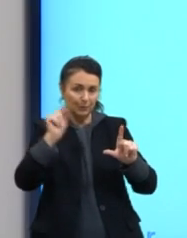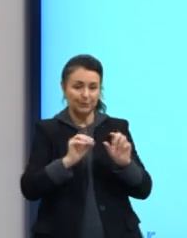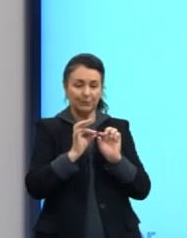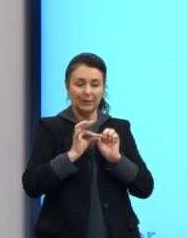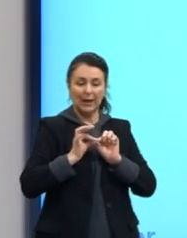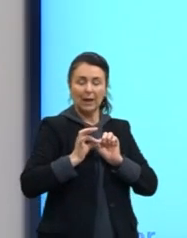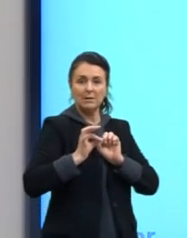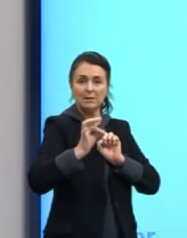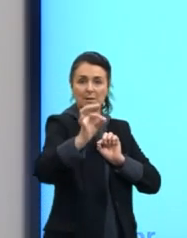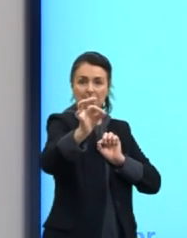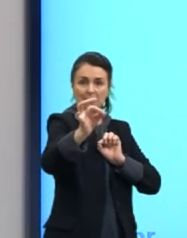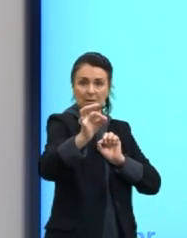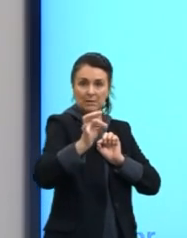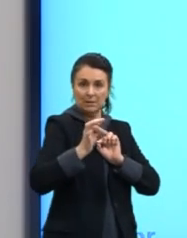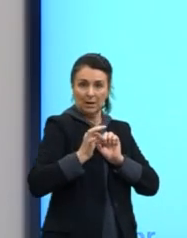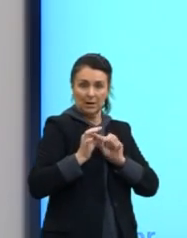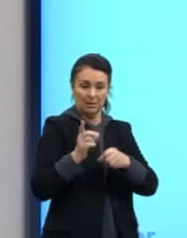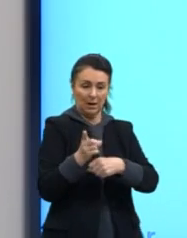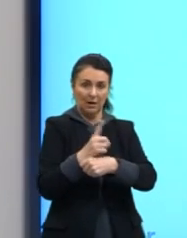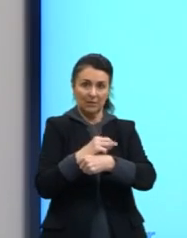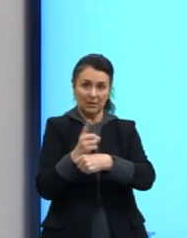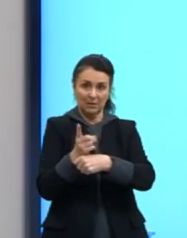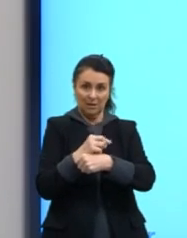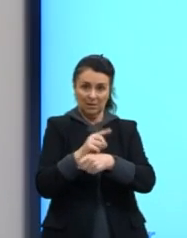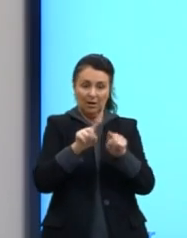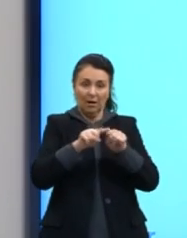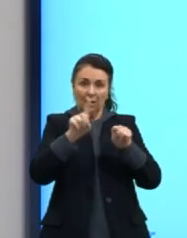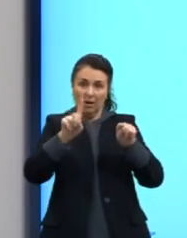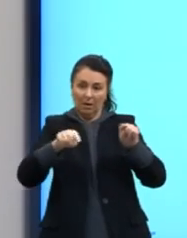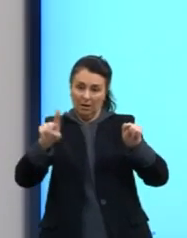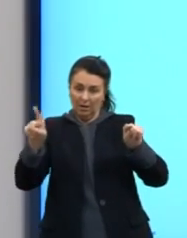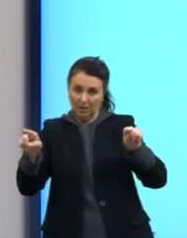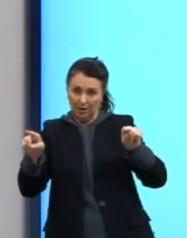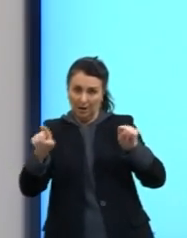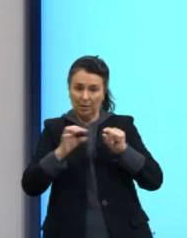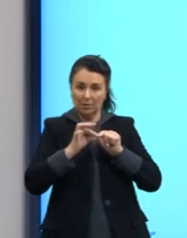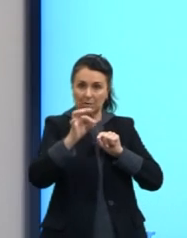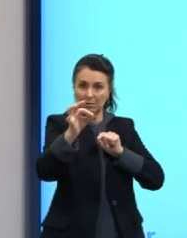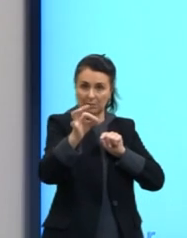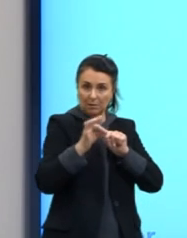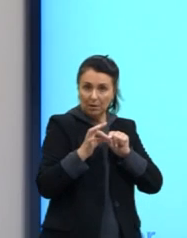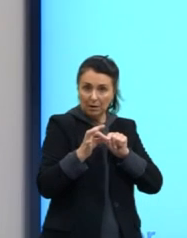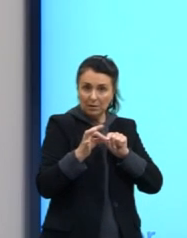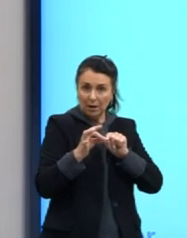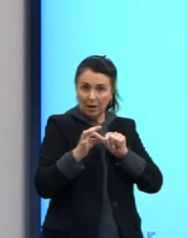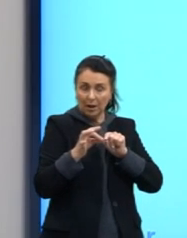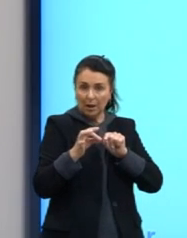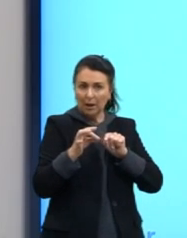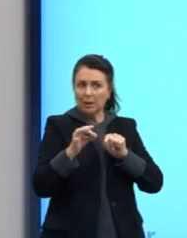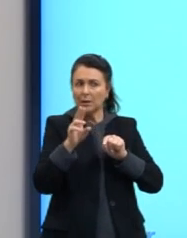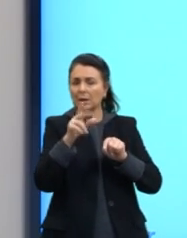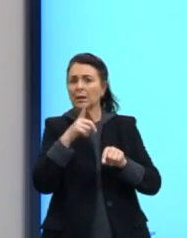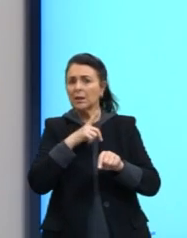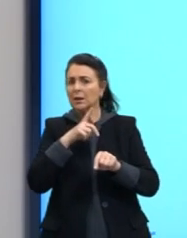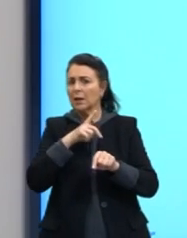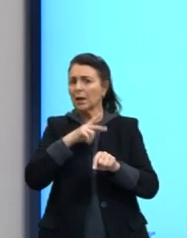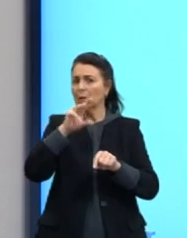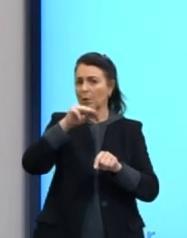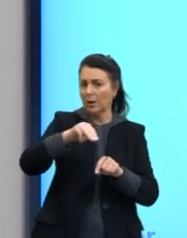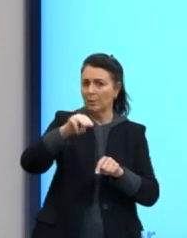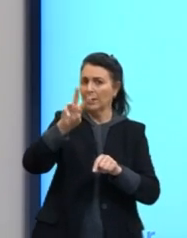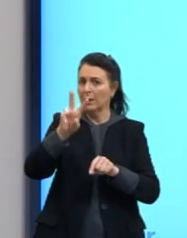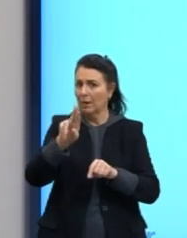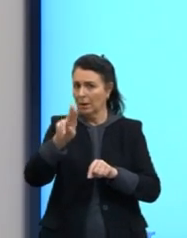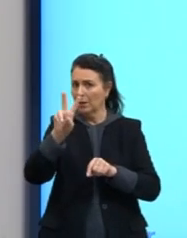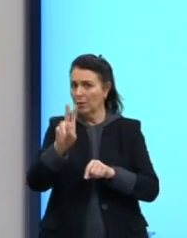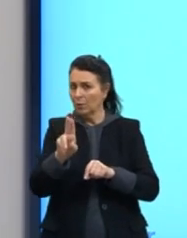distância, se a velocidade varia conforme a distância, então não está obedecendo o MRU, né, gente? A gente precisa primeiro que tenha o MRU e